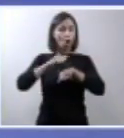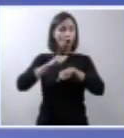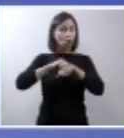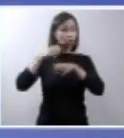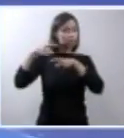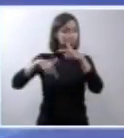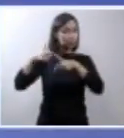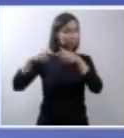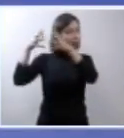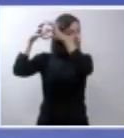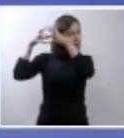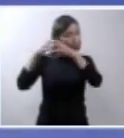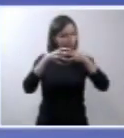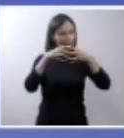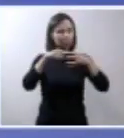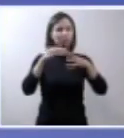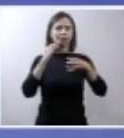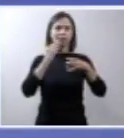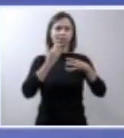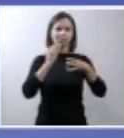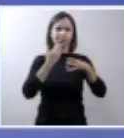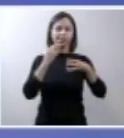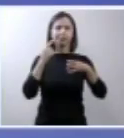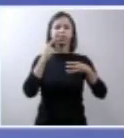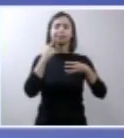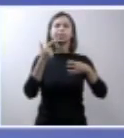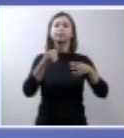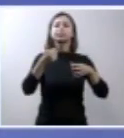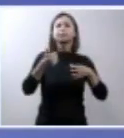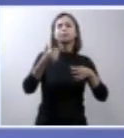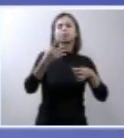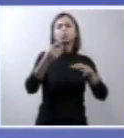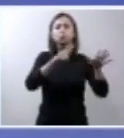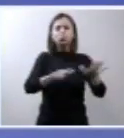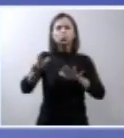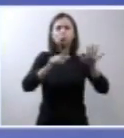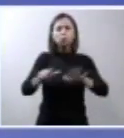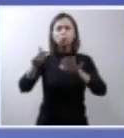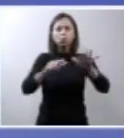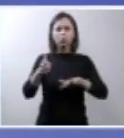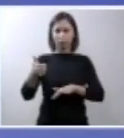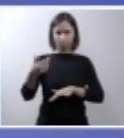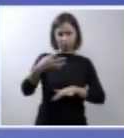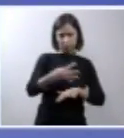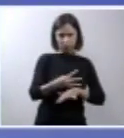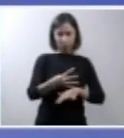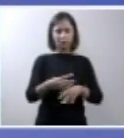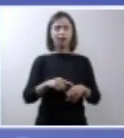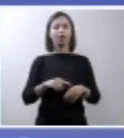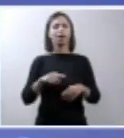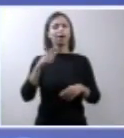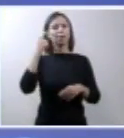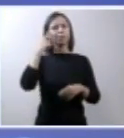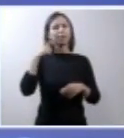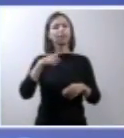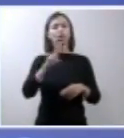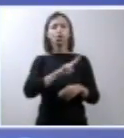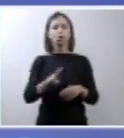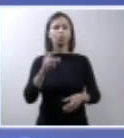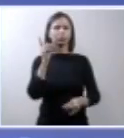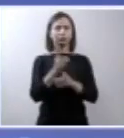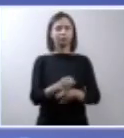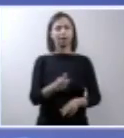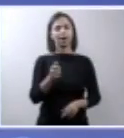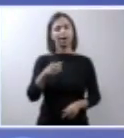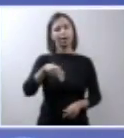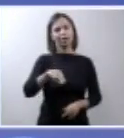e por volta da 14ª semana nós temos com certeza a identificação de um quadro chamado anencefalia.